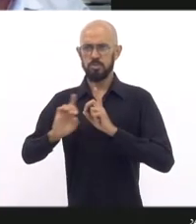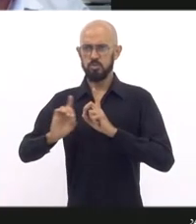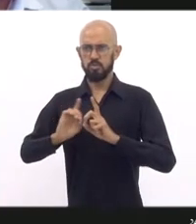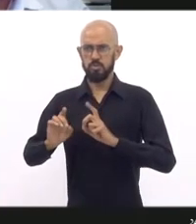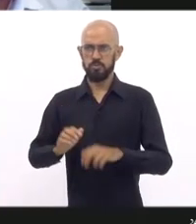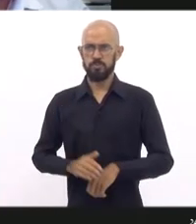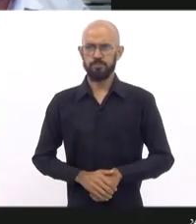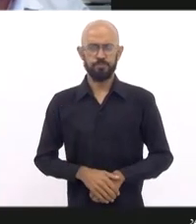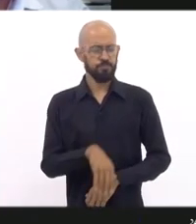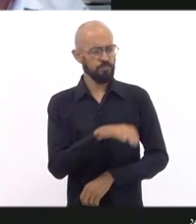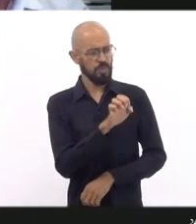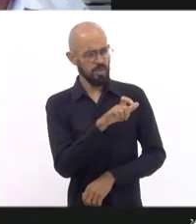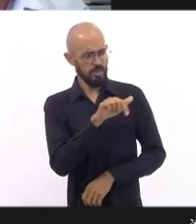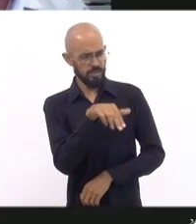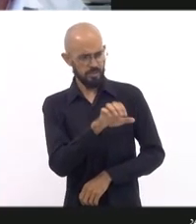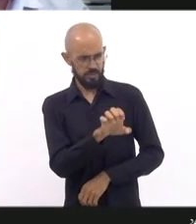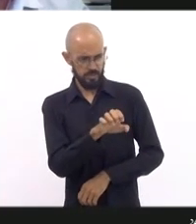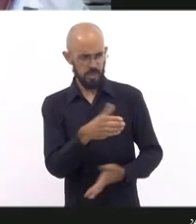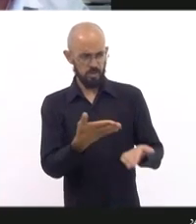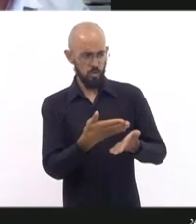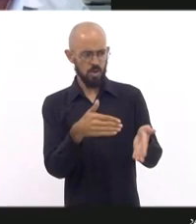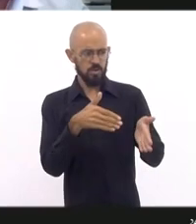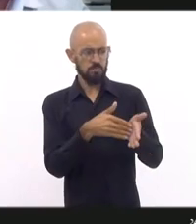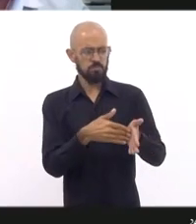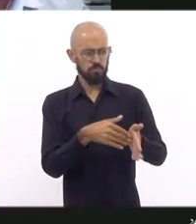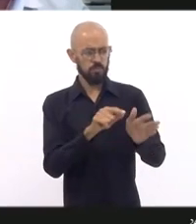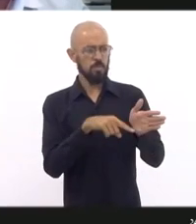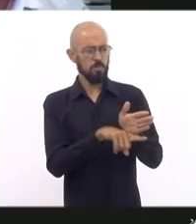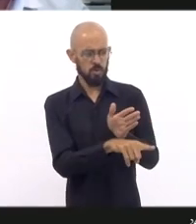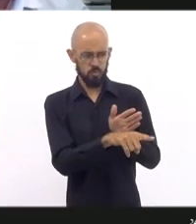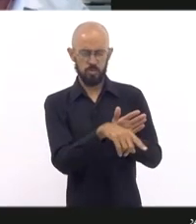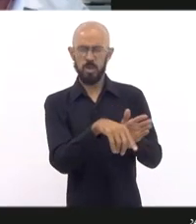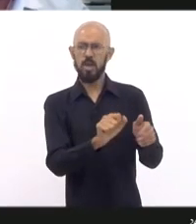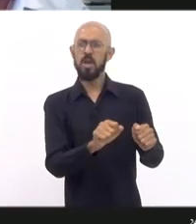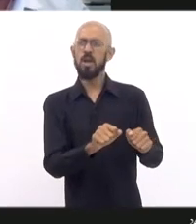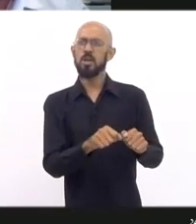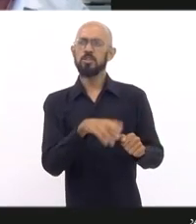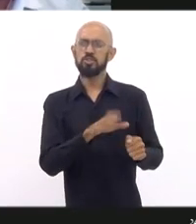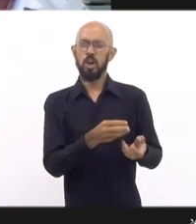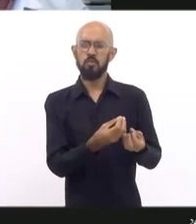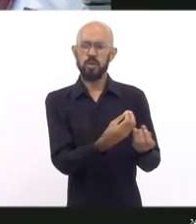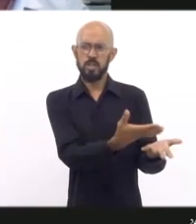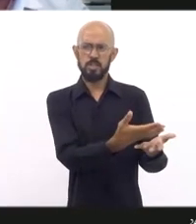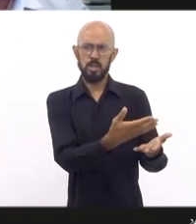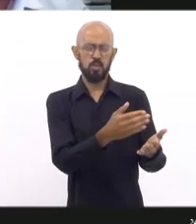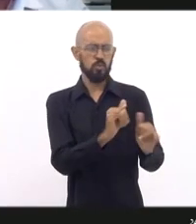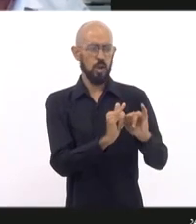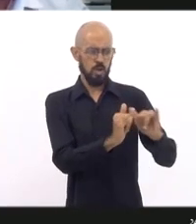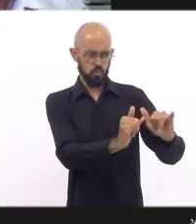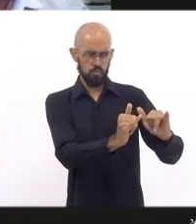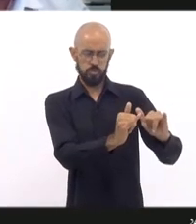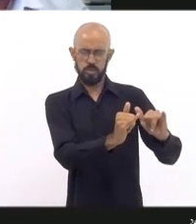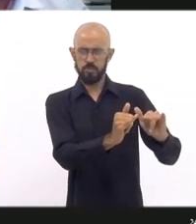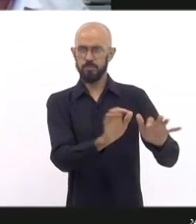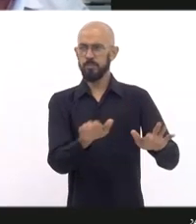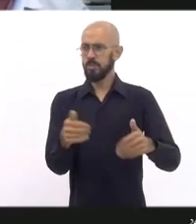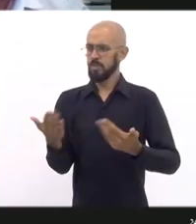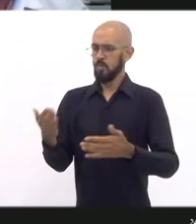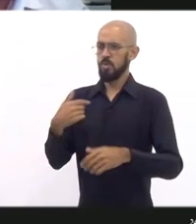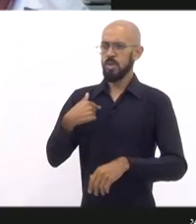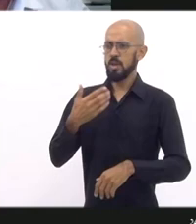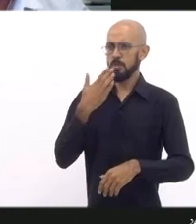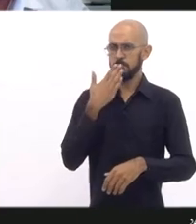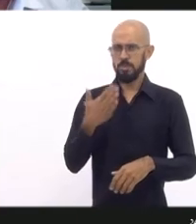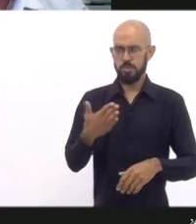Doutora Eliane, última coisa. Já ofereceram denúncia o MP nesses dois casos? Olha, eu acabei de pedir a colega aqui as